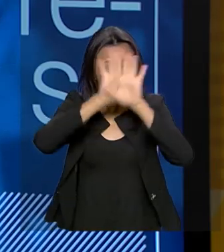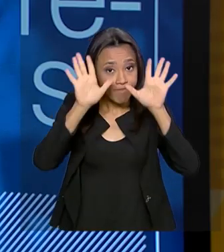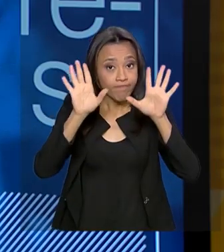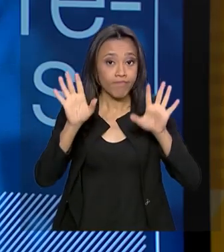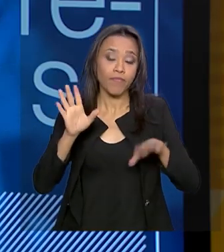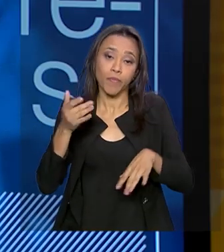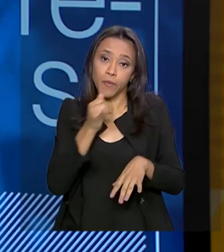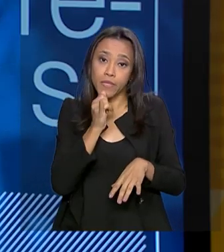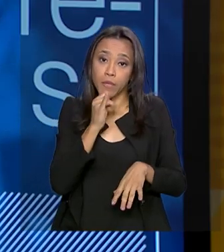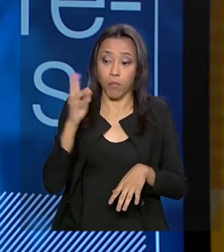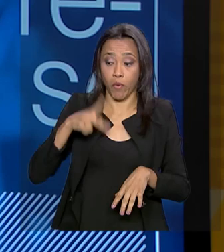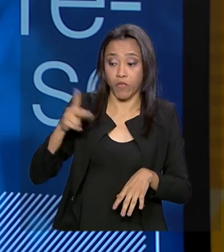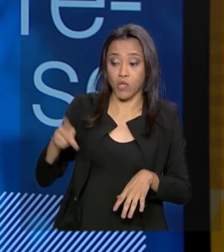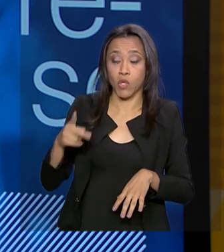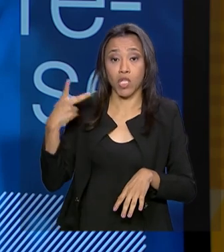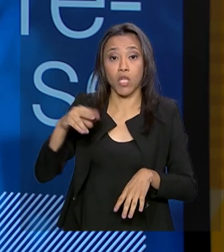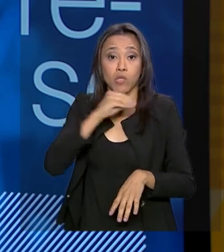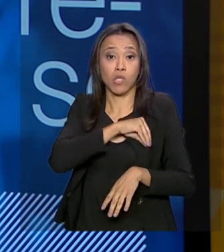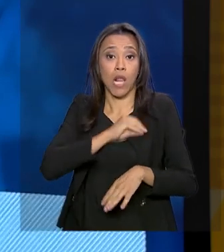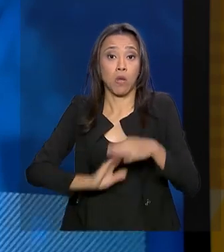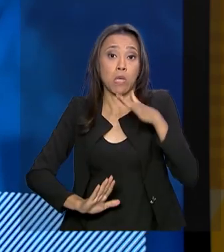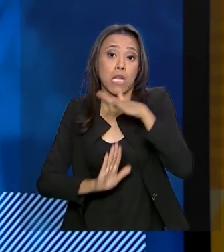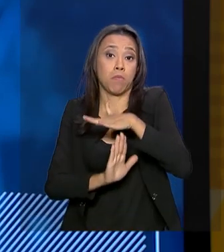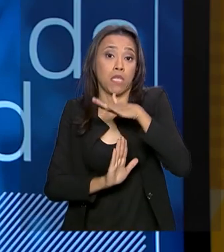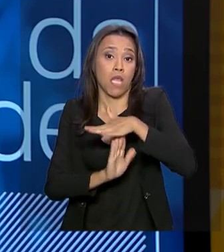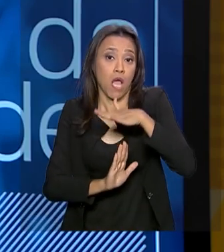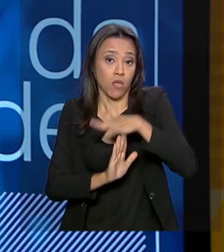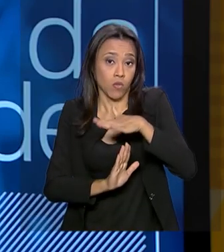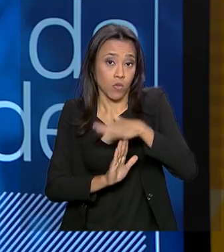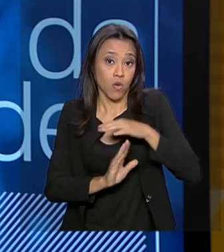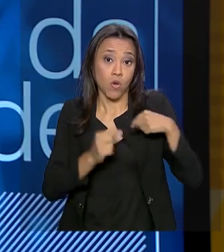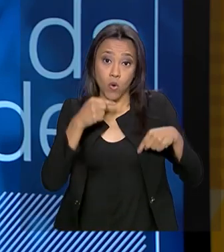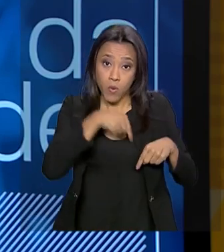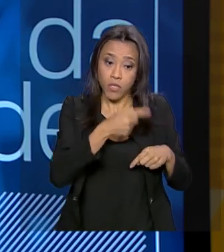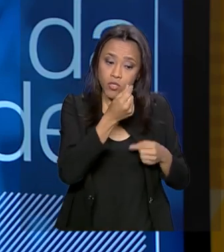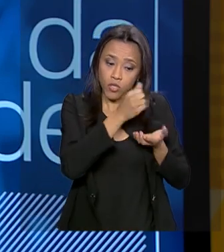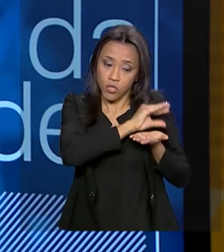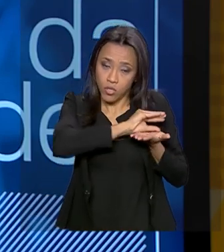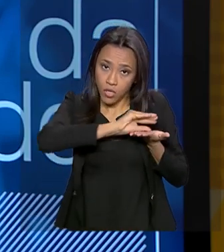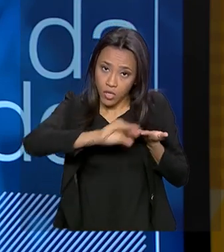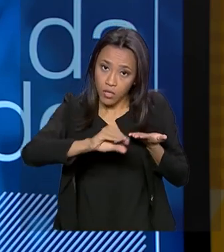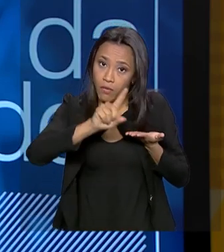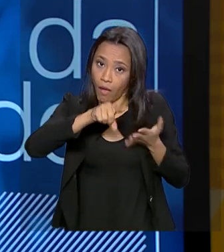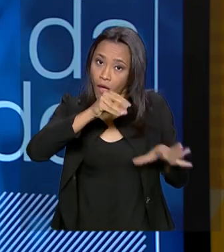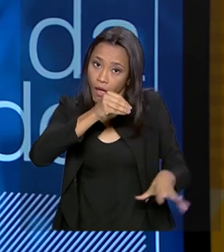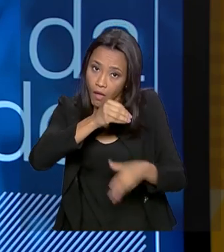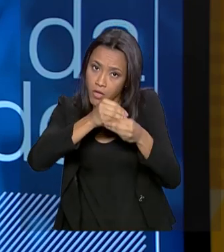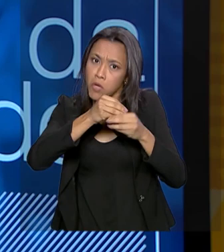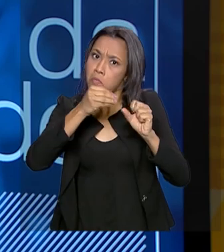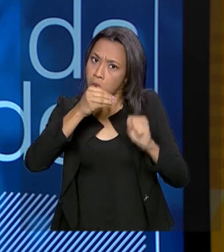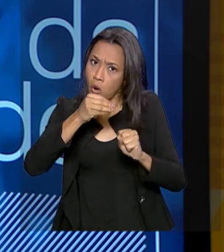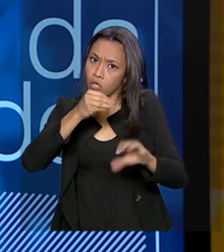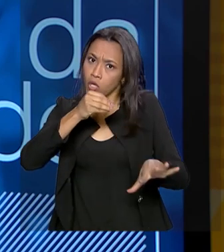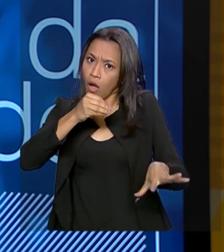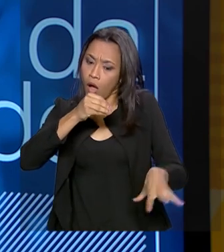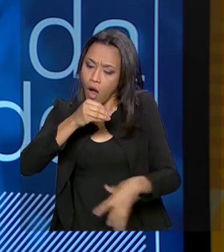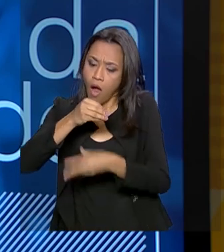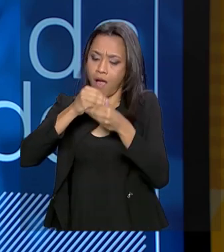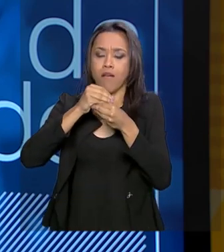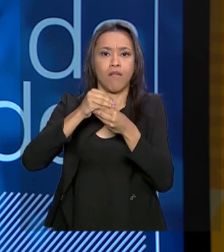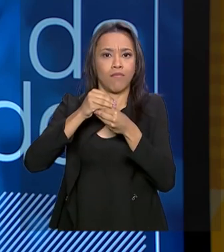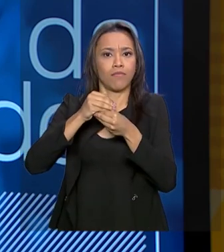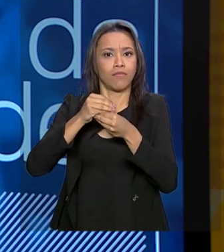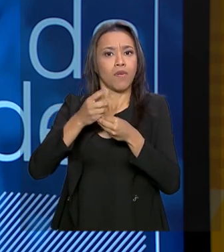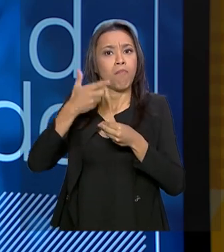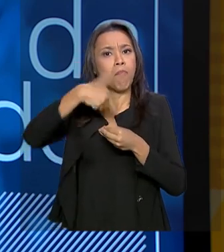professor, que tem seu salário hoje limitado ao teto do STF, com esses recursos que serão de natureza extra, ele pode, inclusive, ganhar mais do que o ministro do STF.